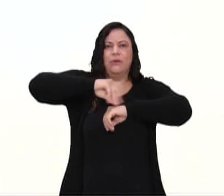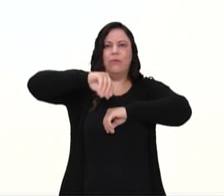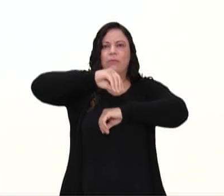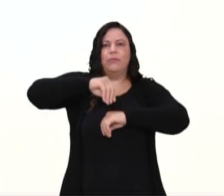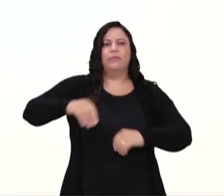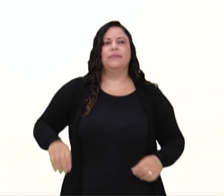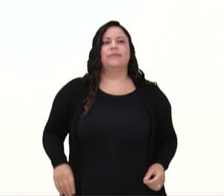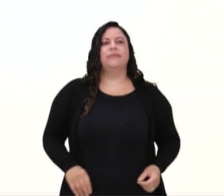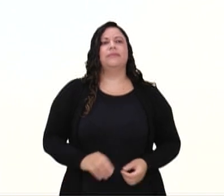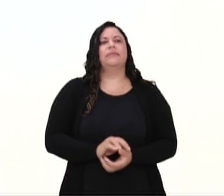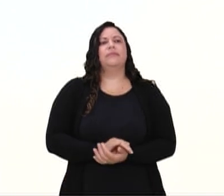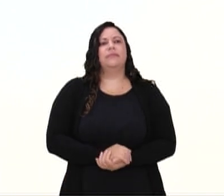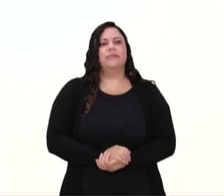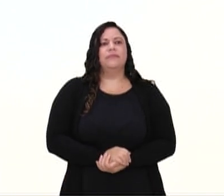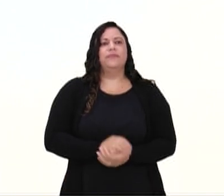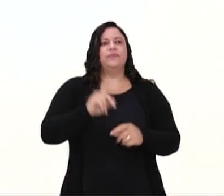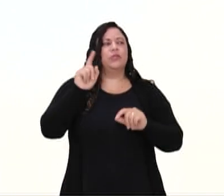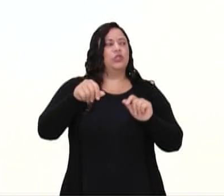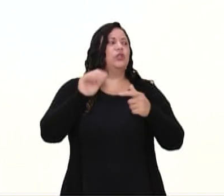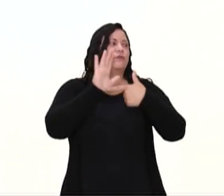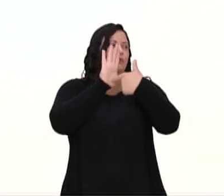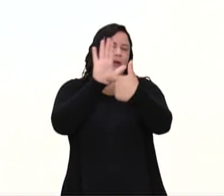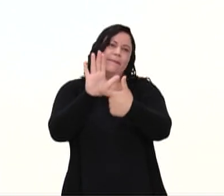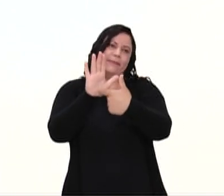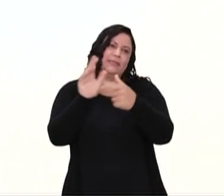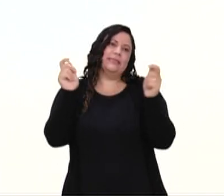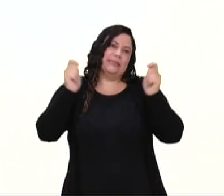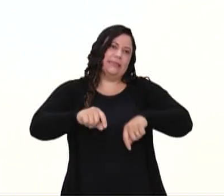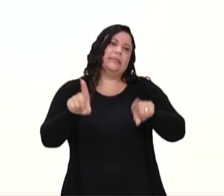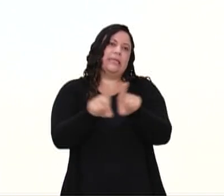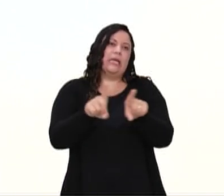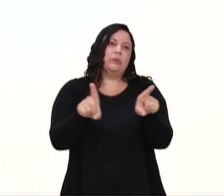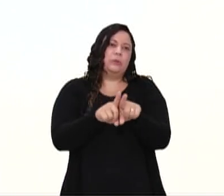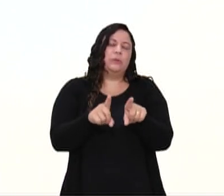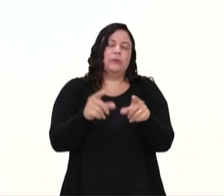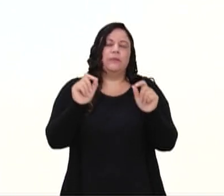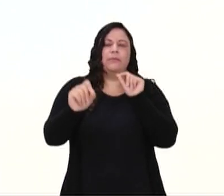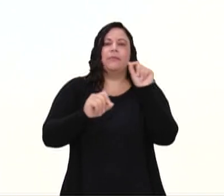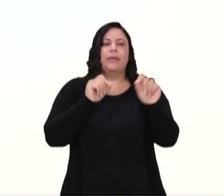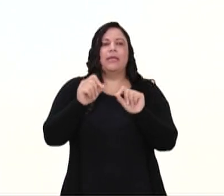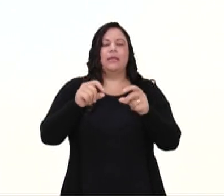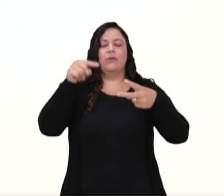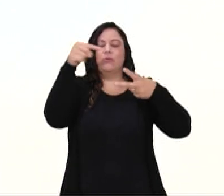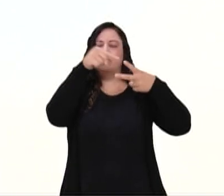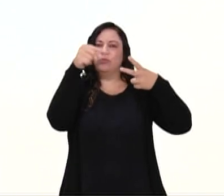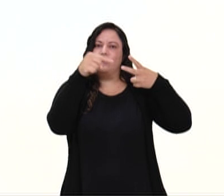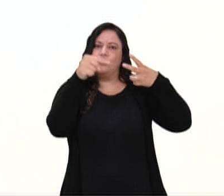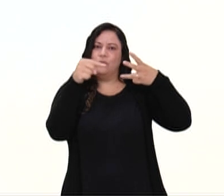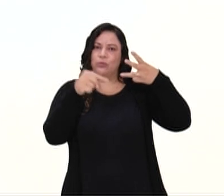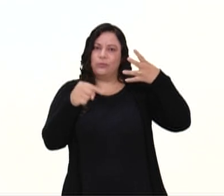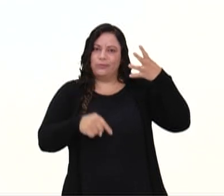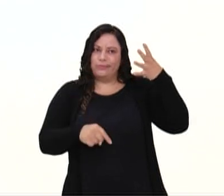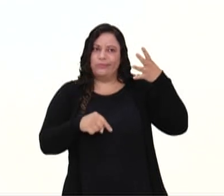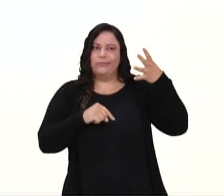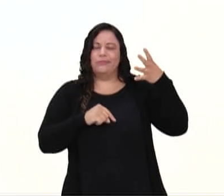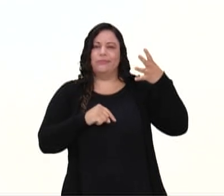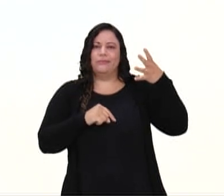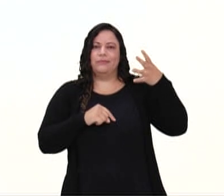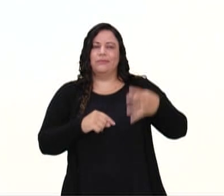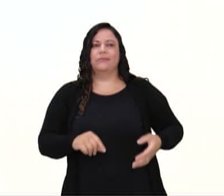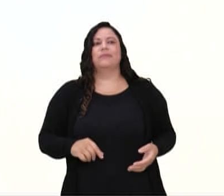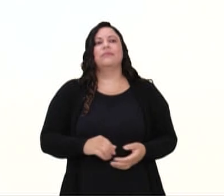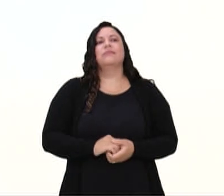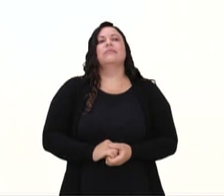tá? E foram apresentadas algumas das categorias do forró. Forró pé de serra, universitário e forró